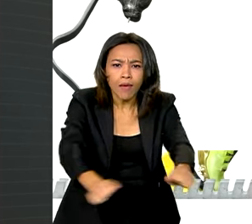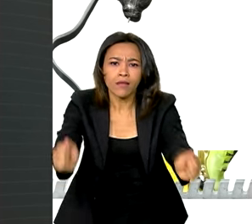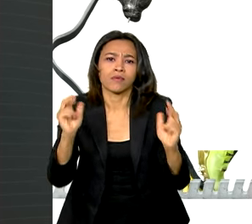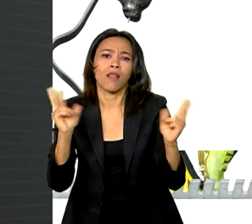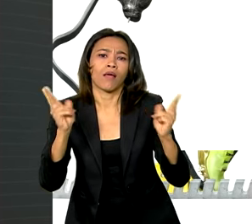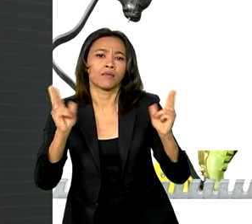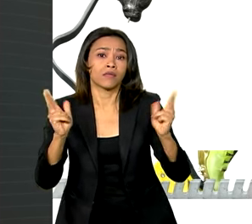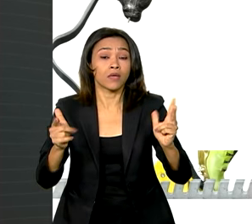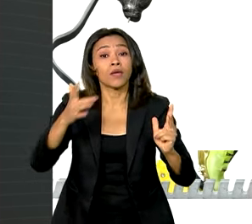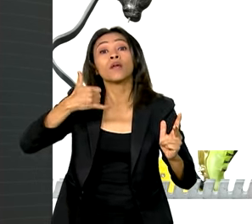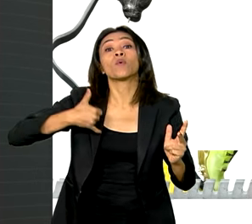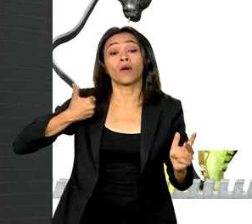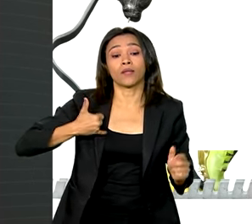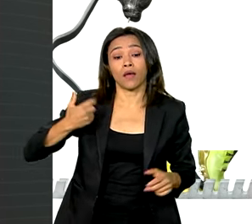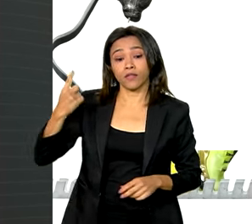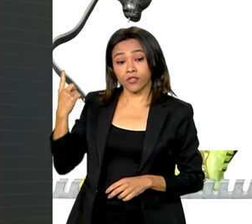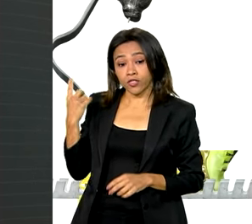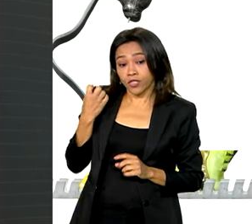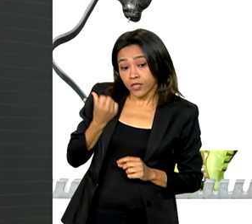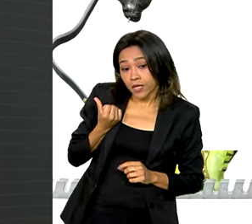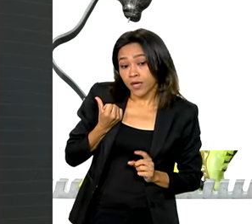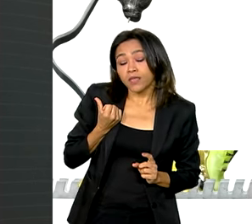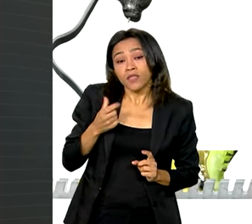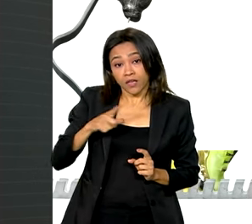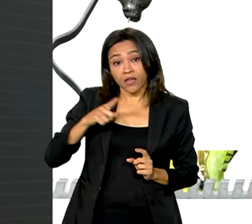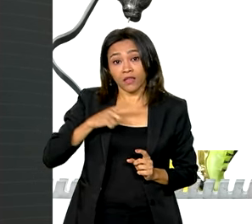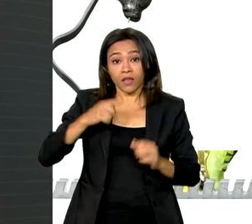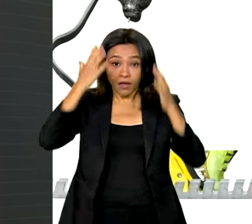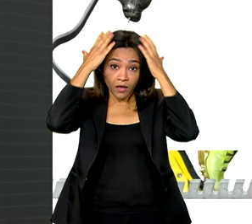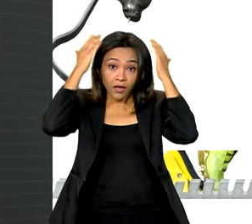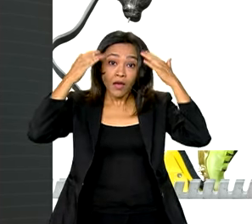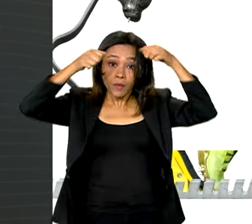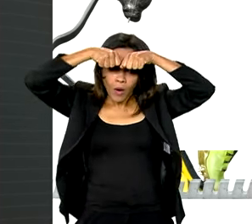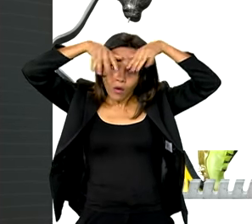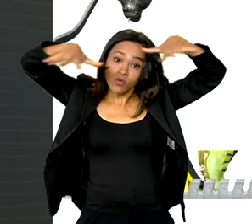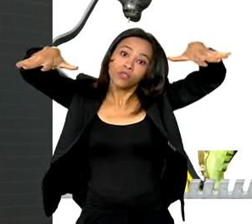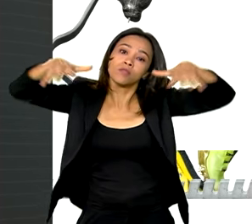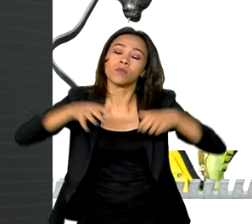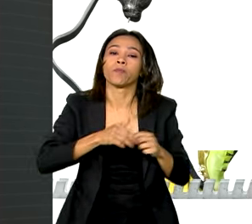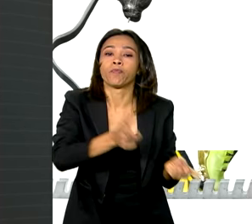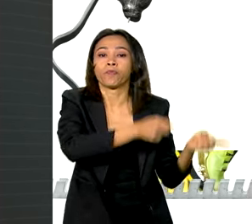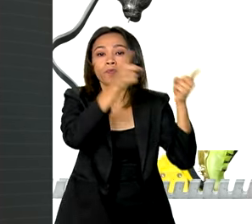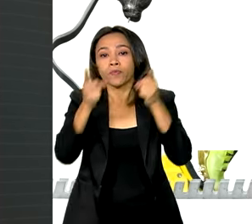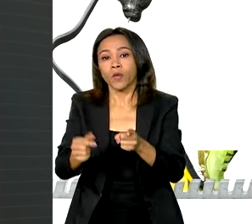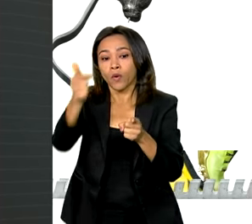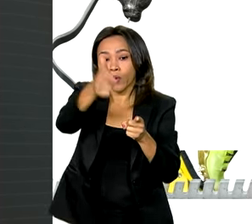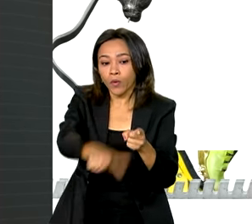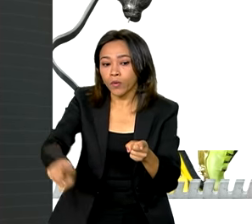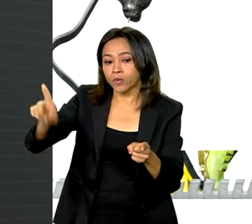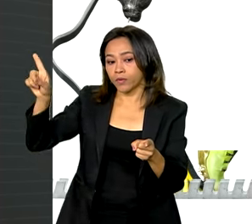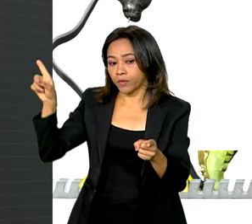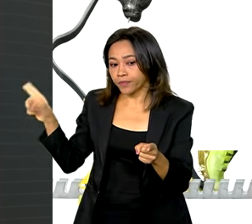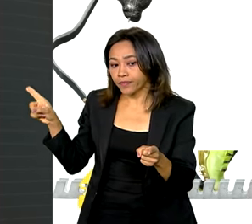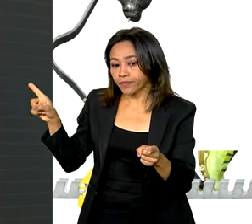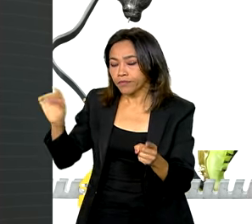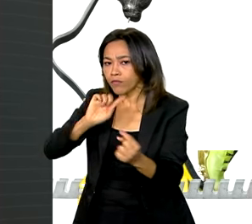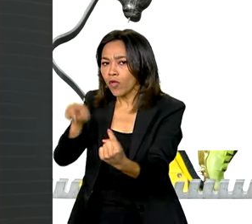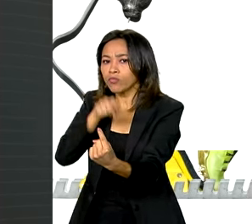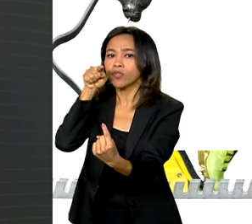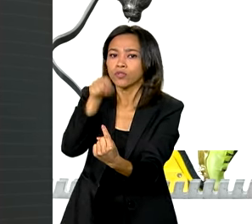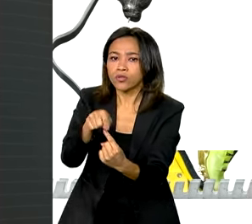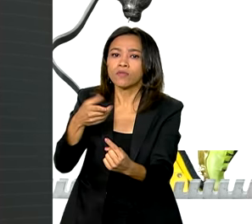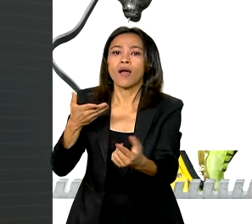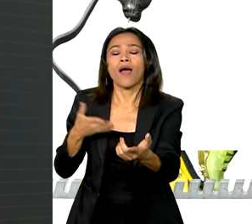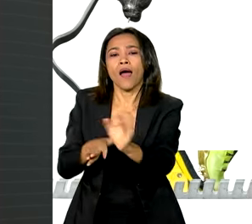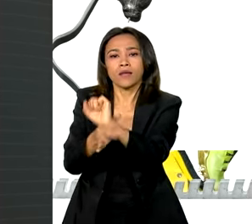para pessoas a partir de 6 anos com transtorno do espectro autista. Programa Maré Inclusiva, que o objetivo é garantir